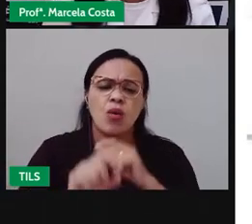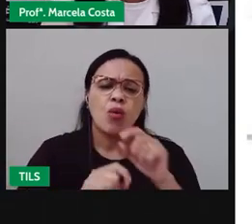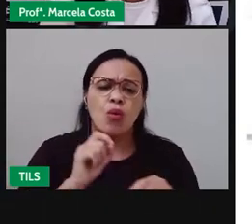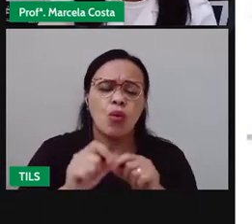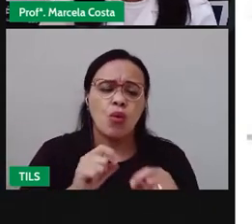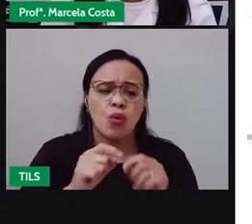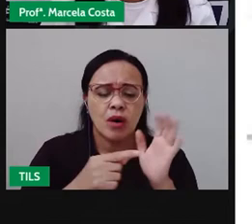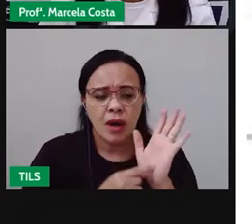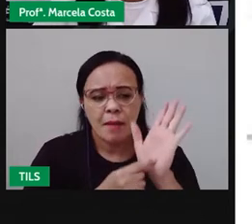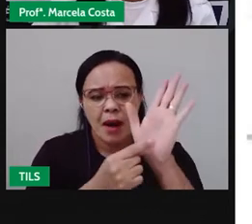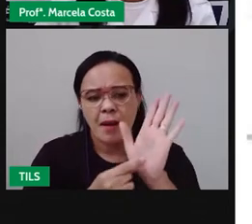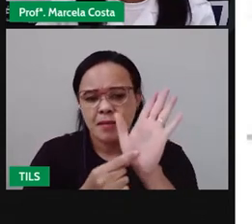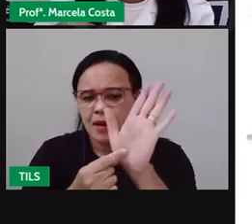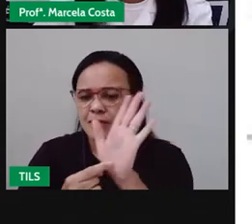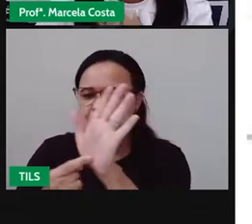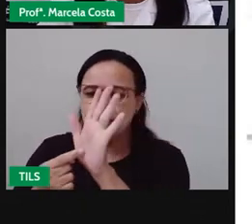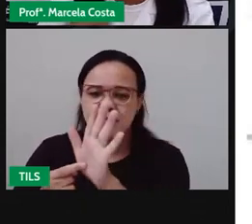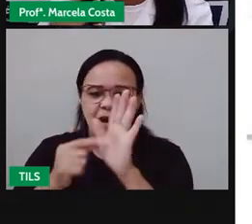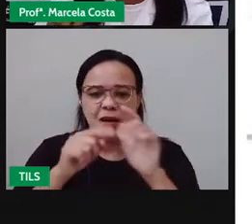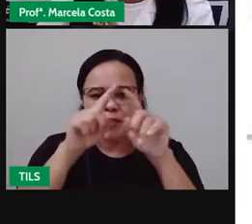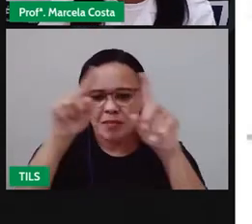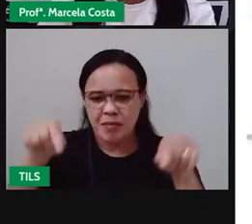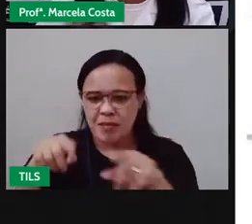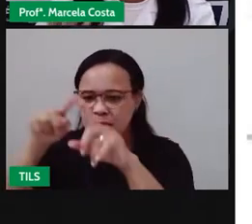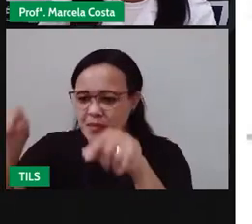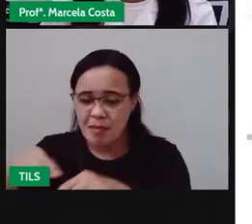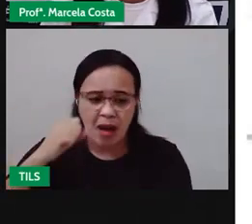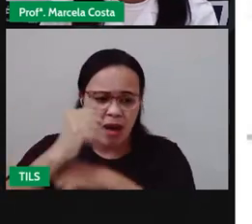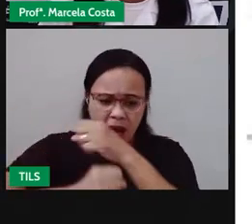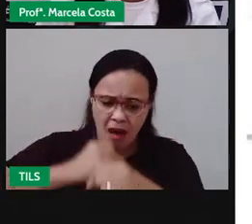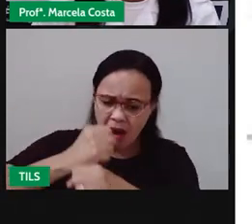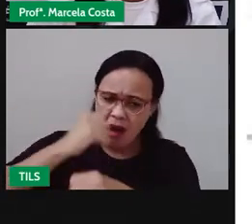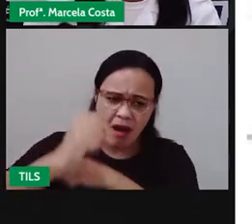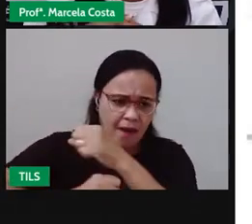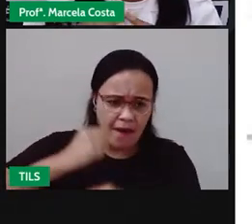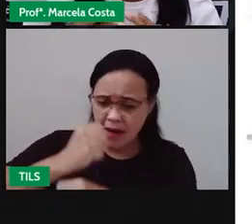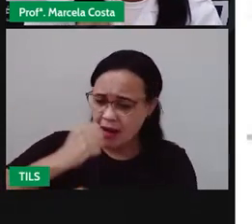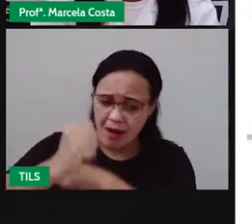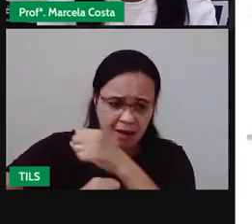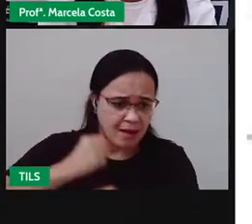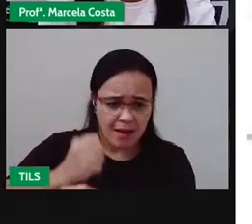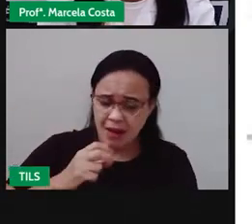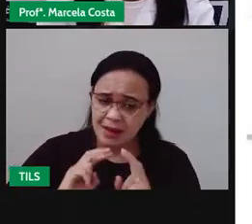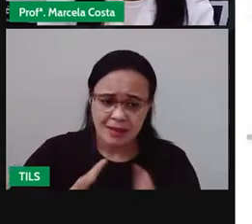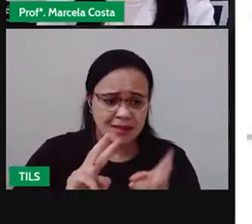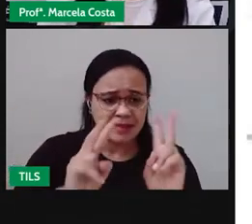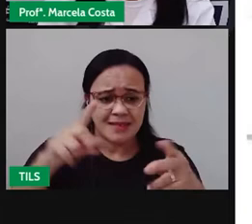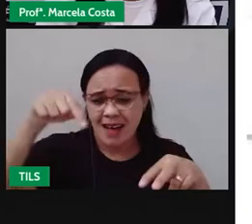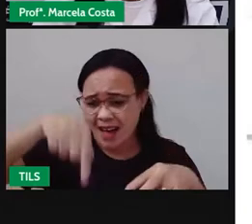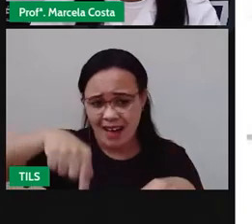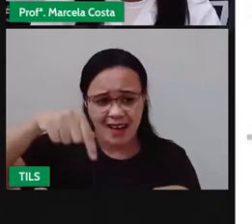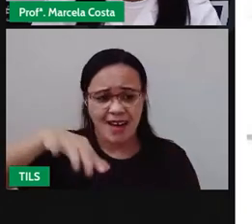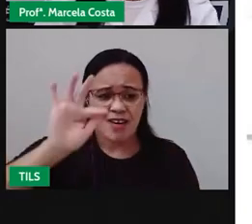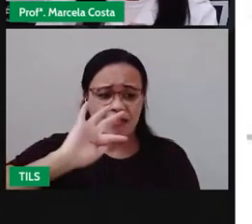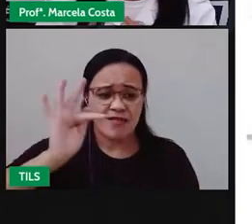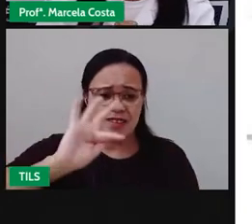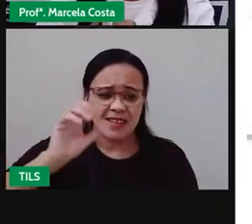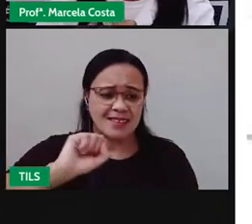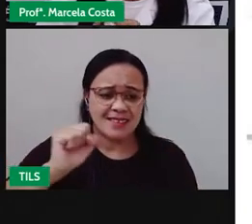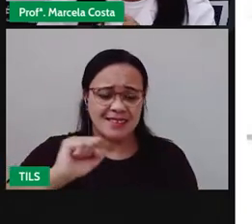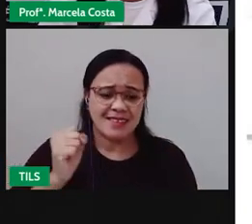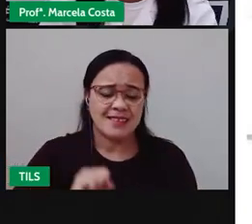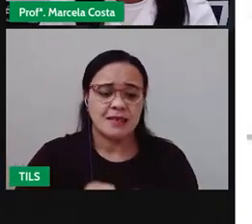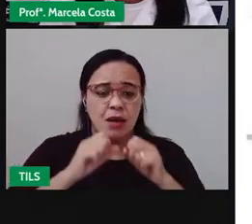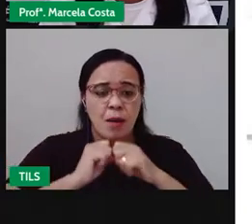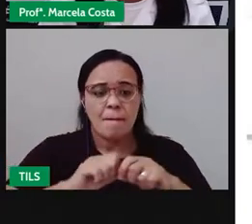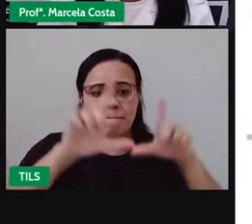anos né acontecem todos os anos mostrando aí exposições de